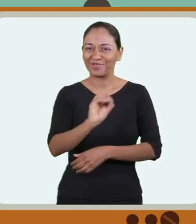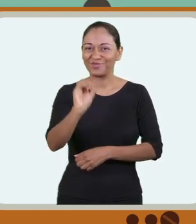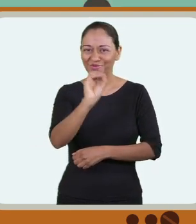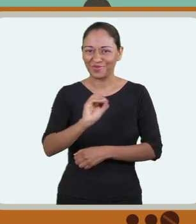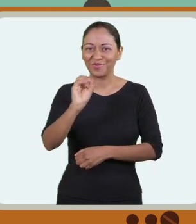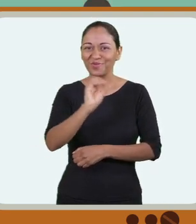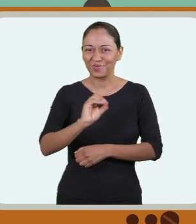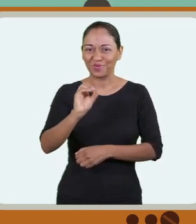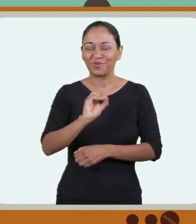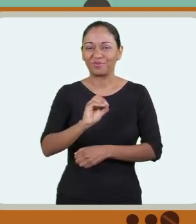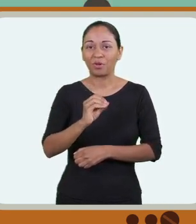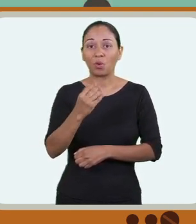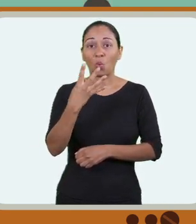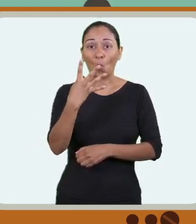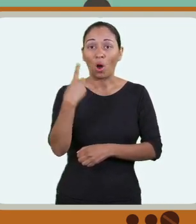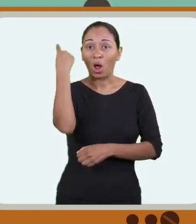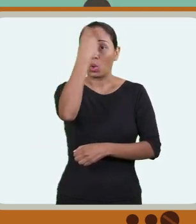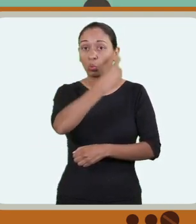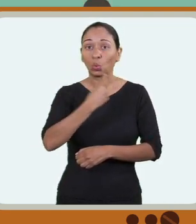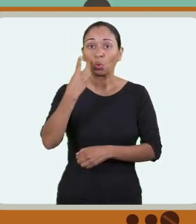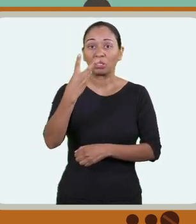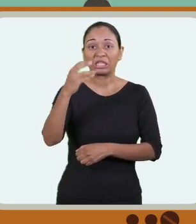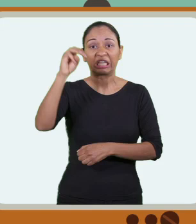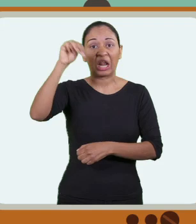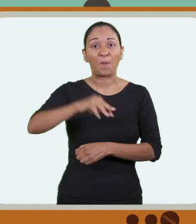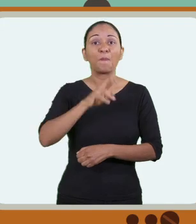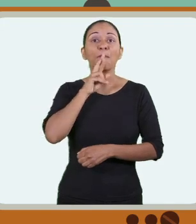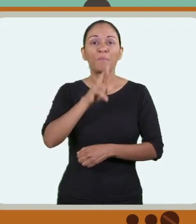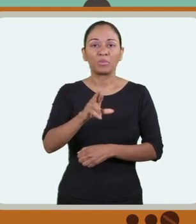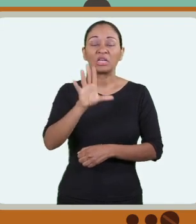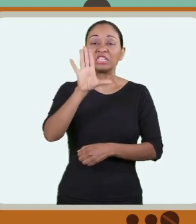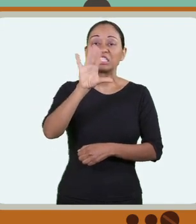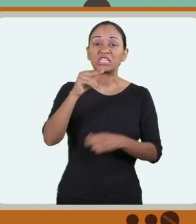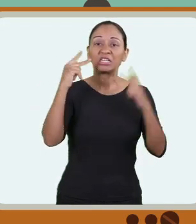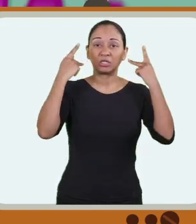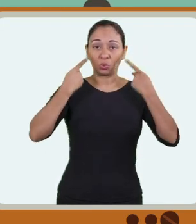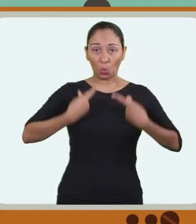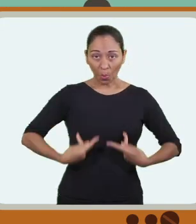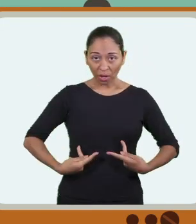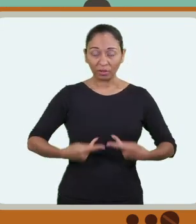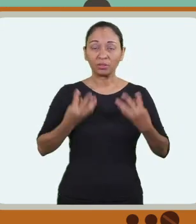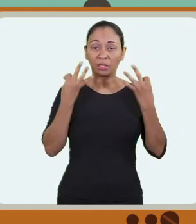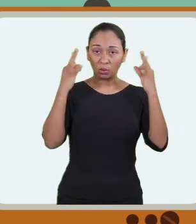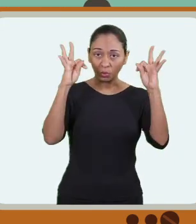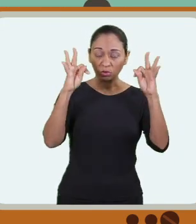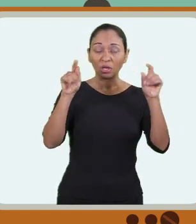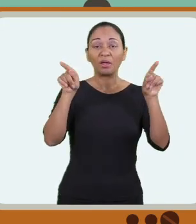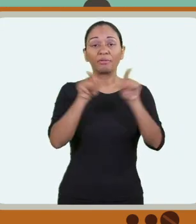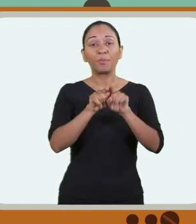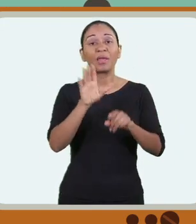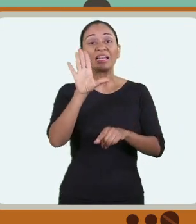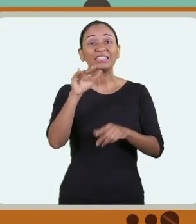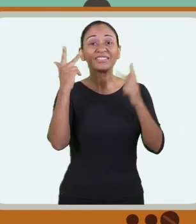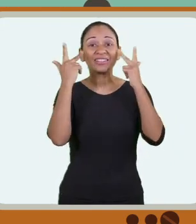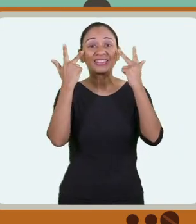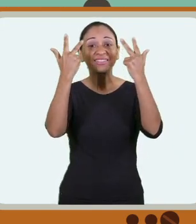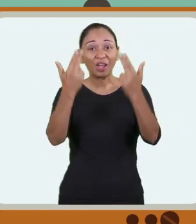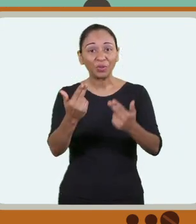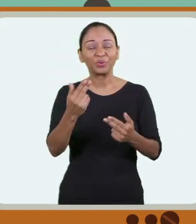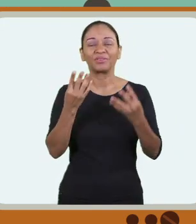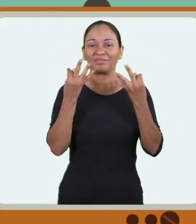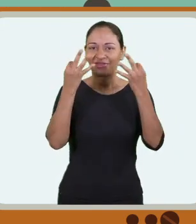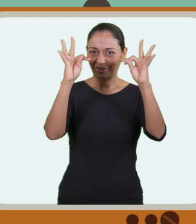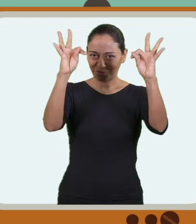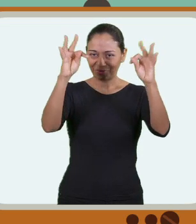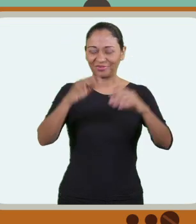será 24 de outubro, você tem 4 horas e meia para responder às questões de ciências humanas e suas tecnologias e ciências